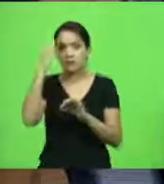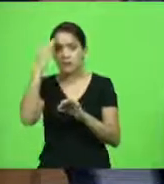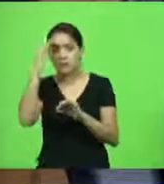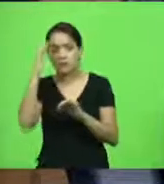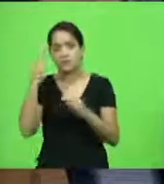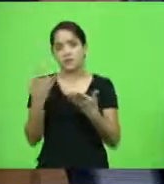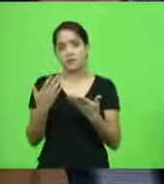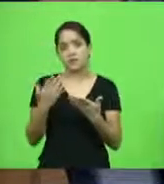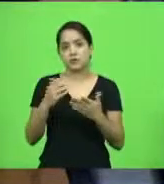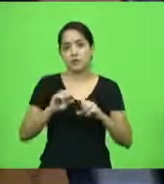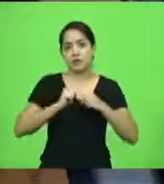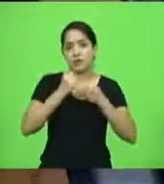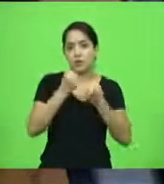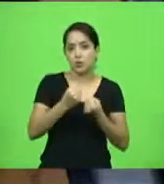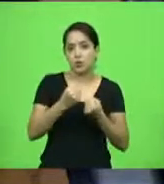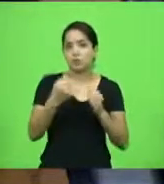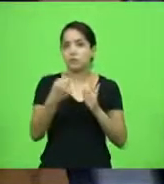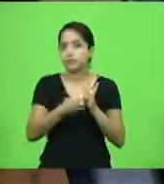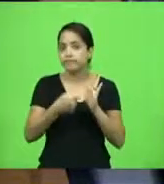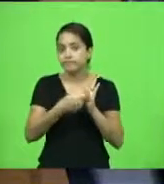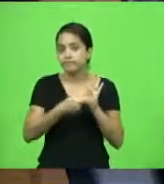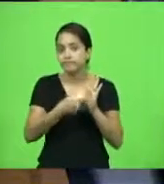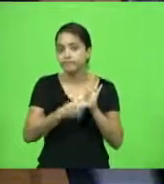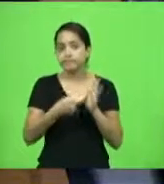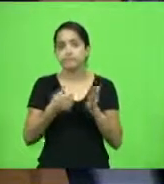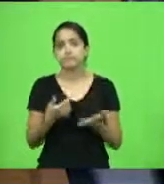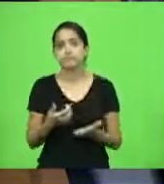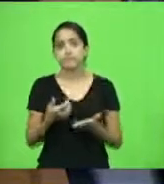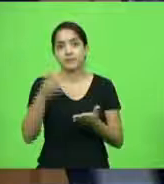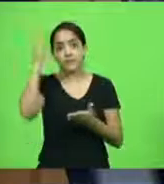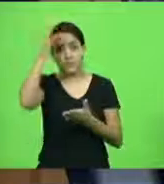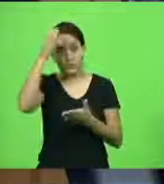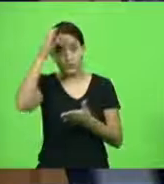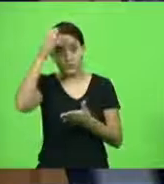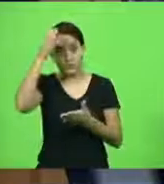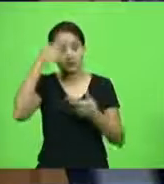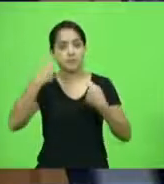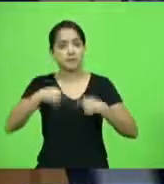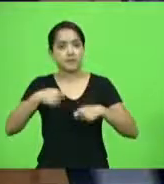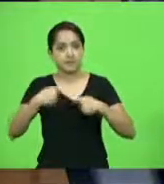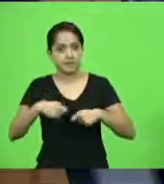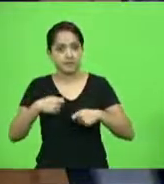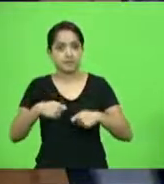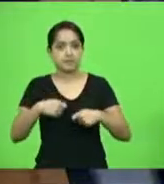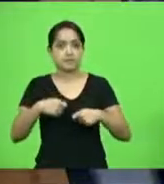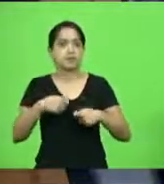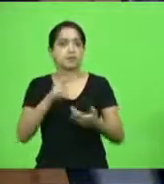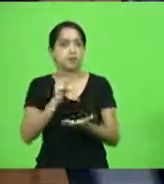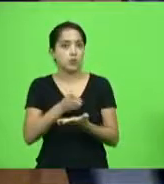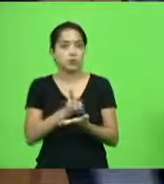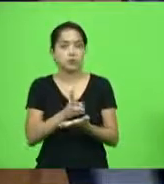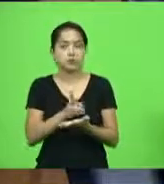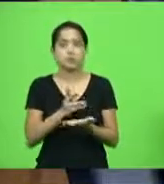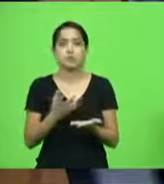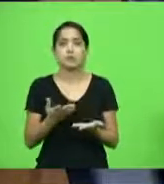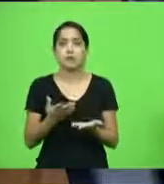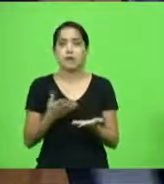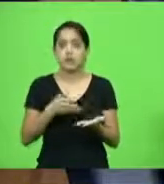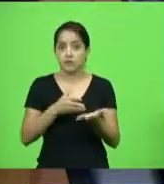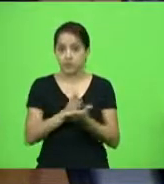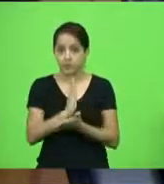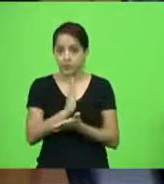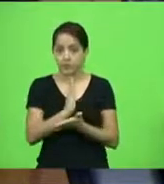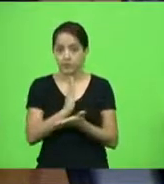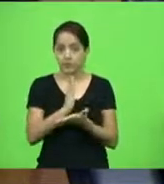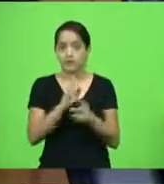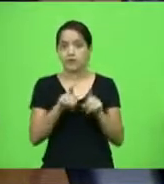bandeira, uma missão e uma atuação. E as conscientizações, elas devem se prevalecer. Bem como nós vamos aprovar logo logo